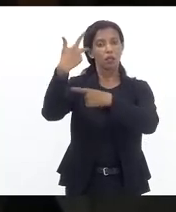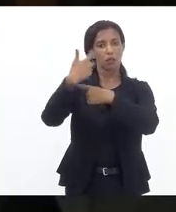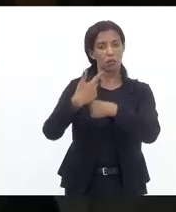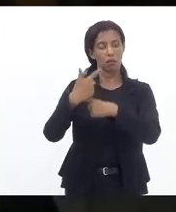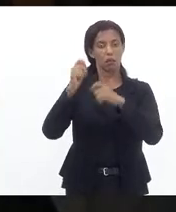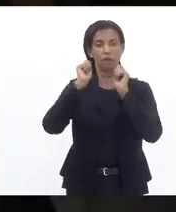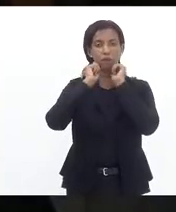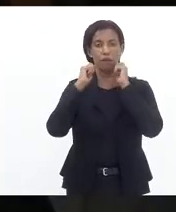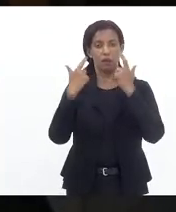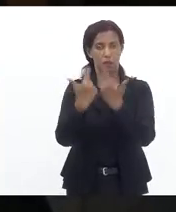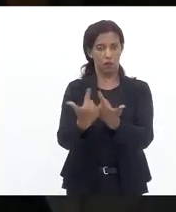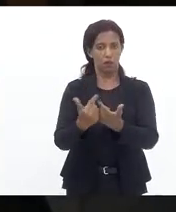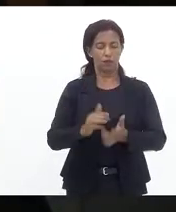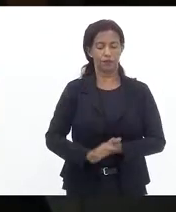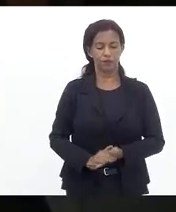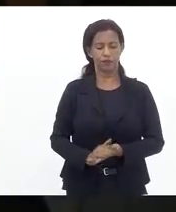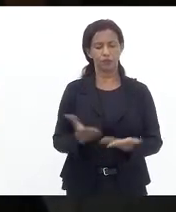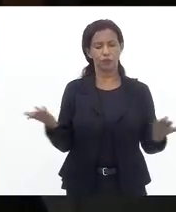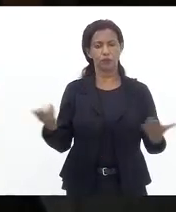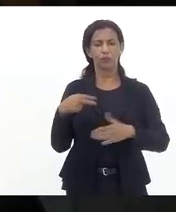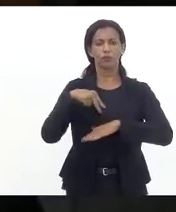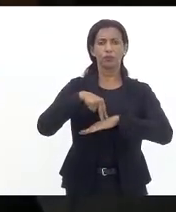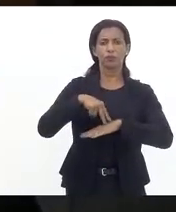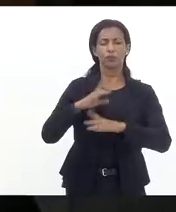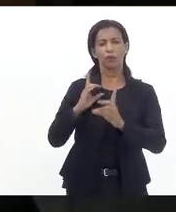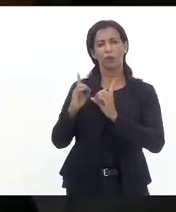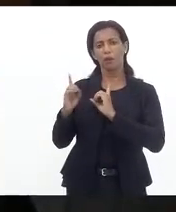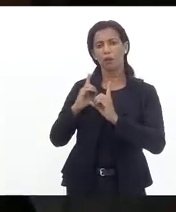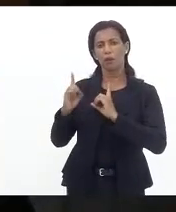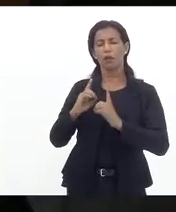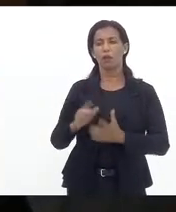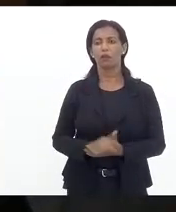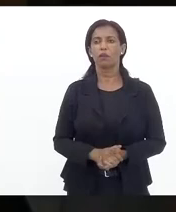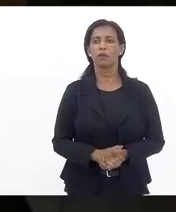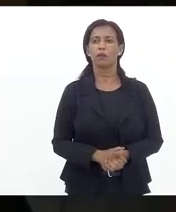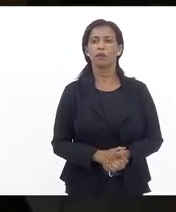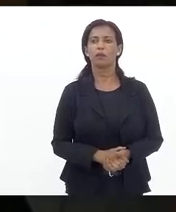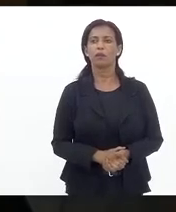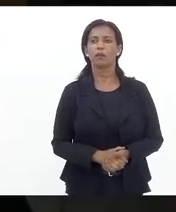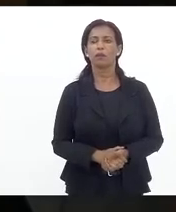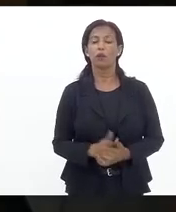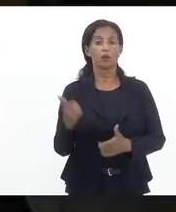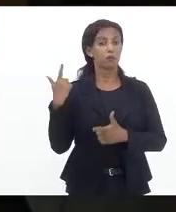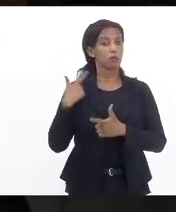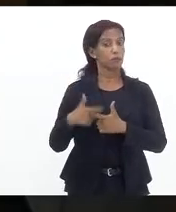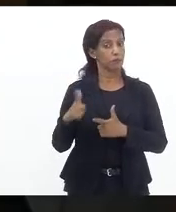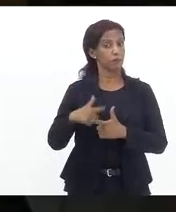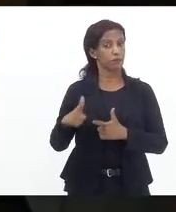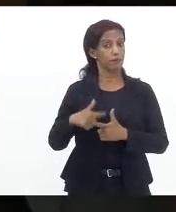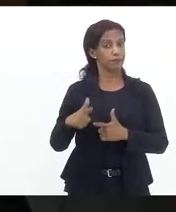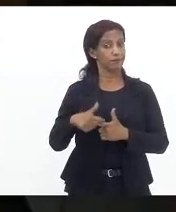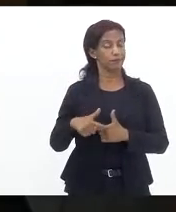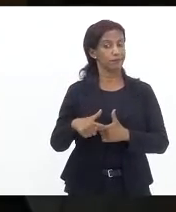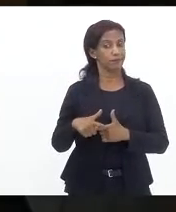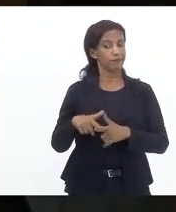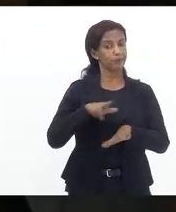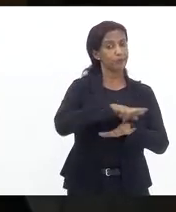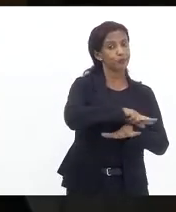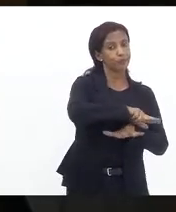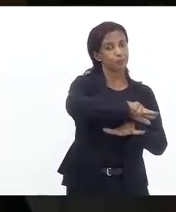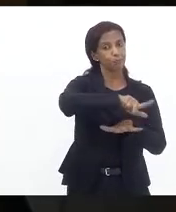Alerja hoje eu subo à tribuna para discutir os graves episódios